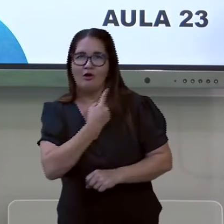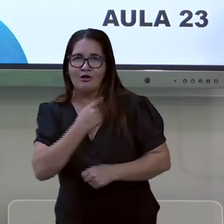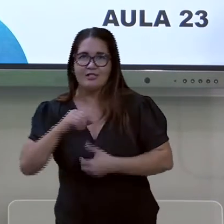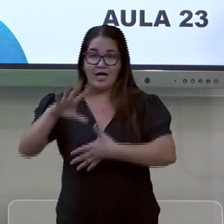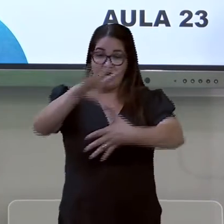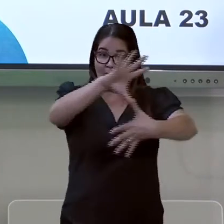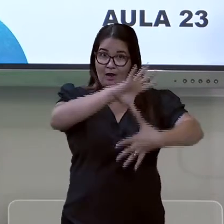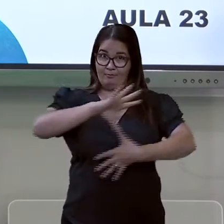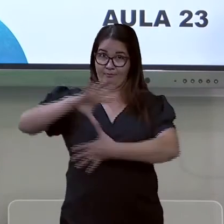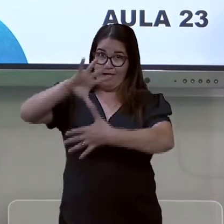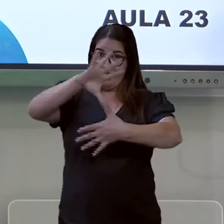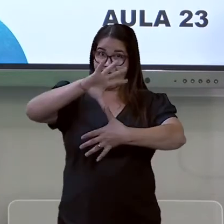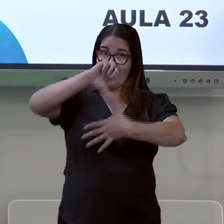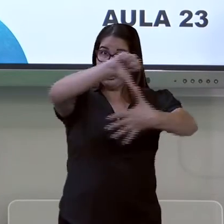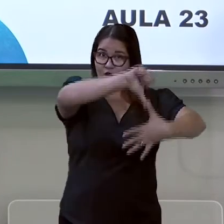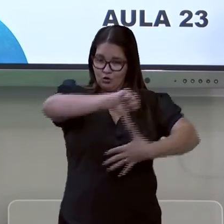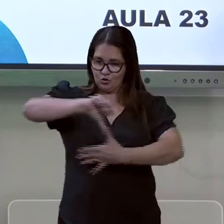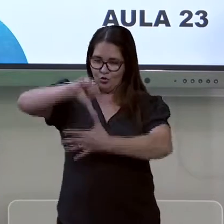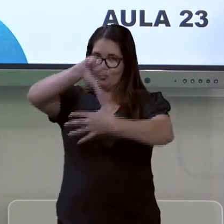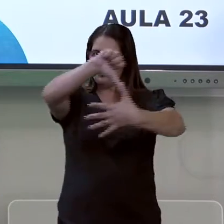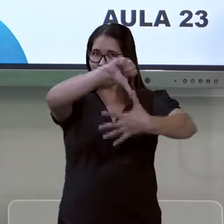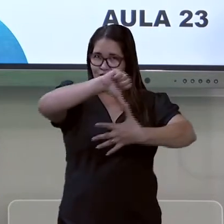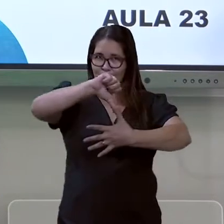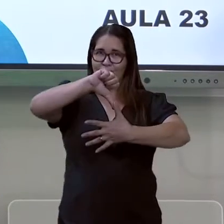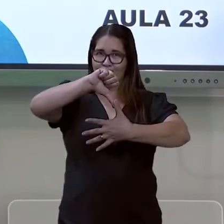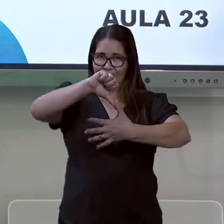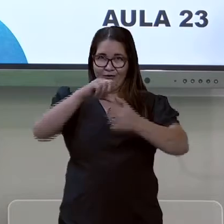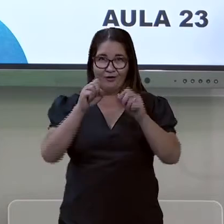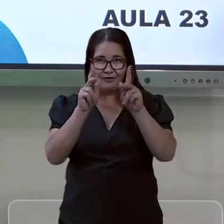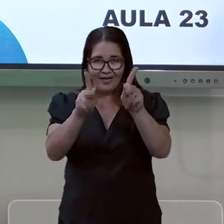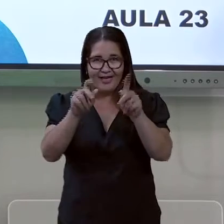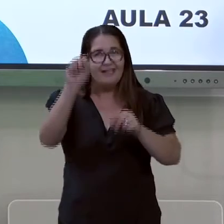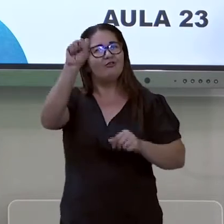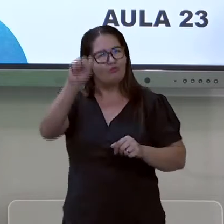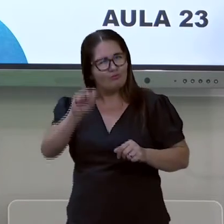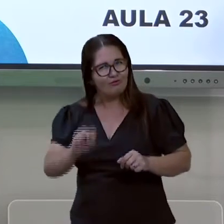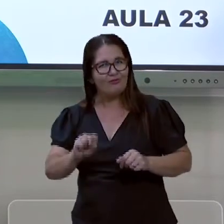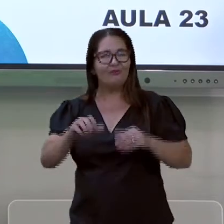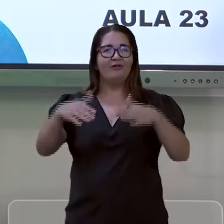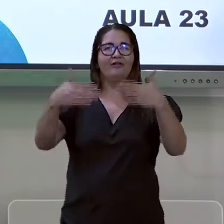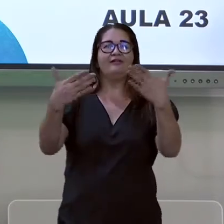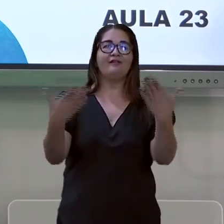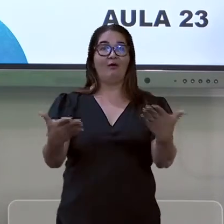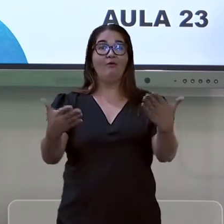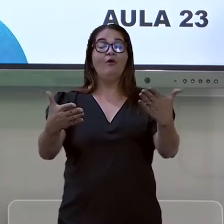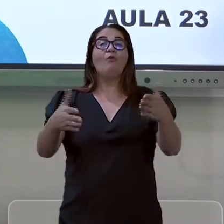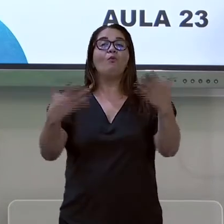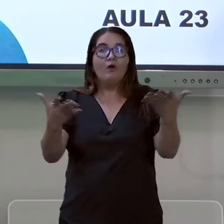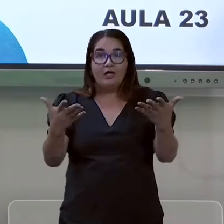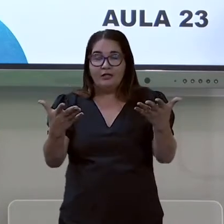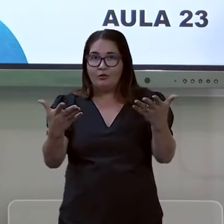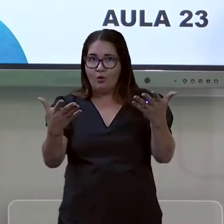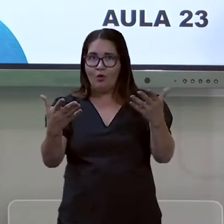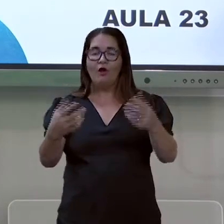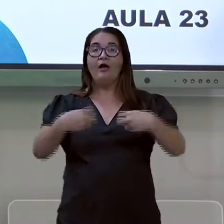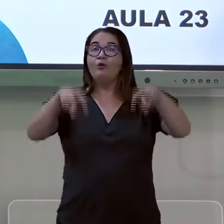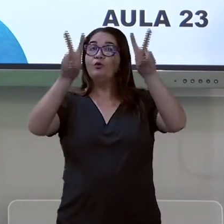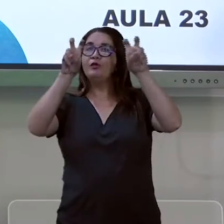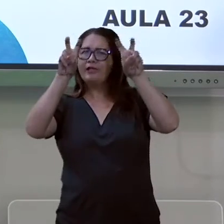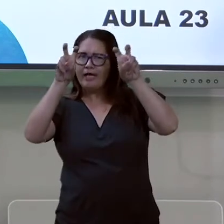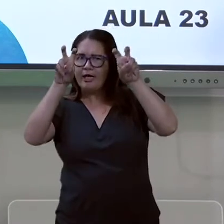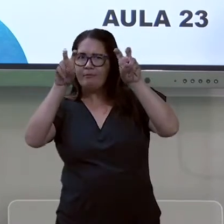O nosso país está localizado na América do Sul. Por isso, quando se fala de Comebol Copa América,